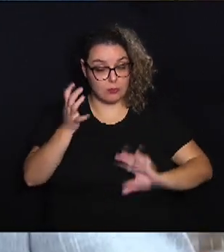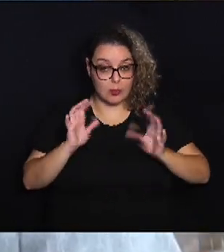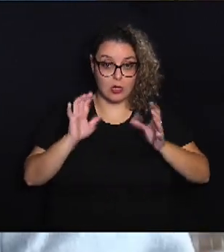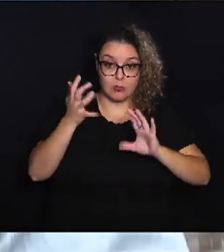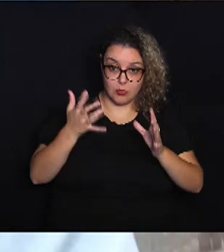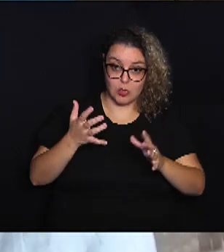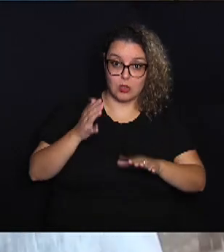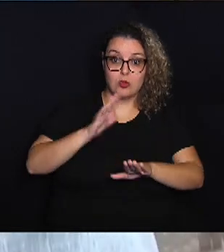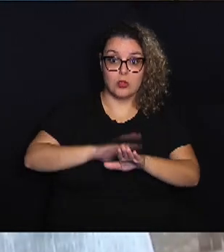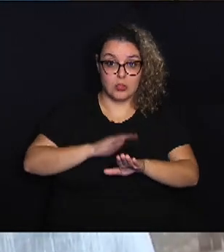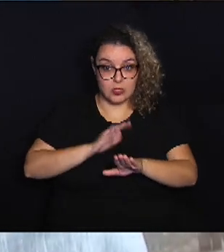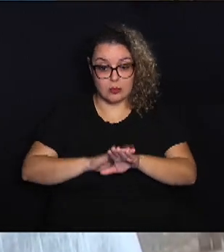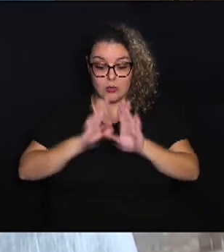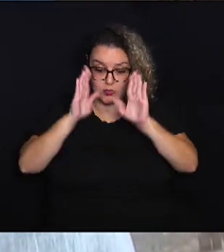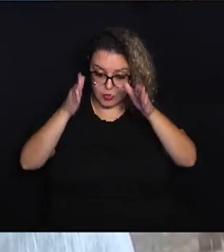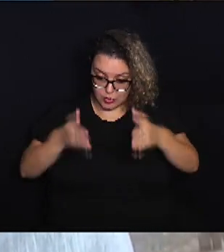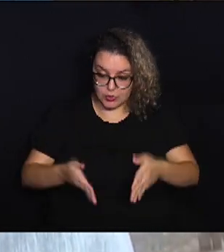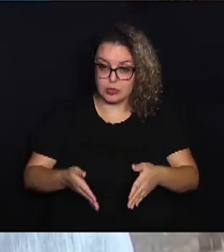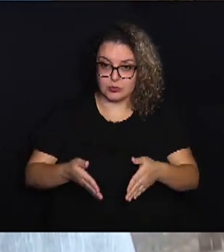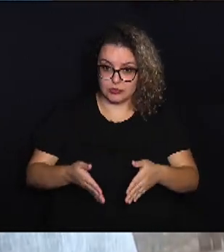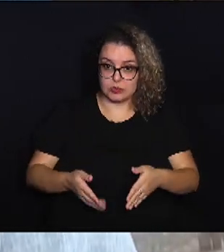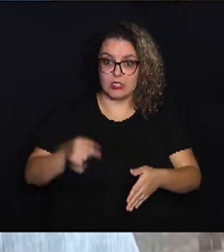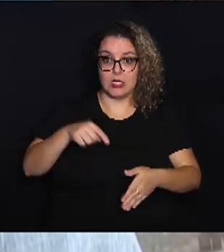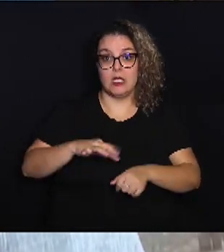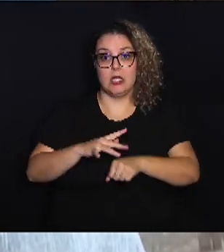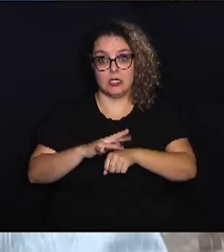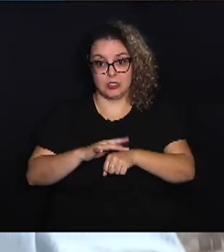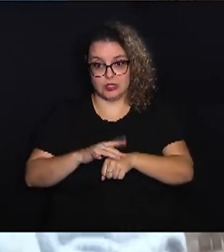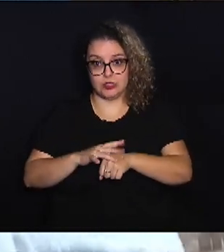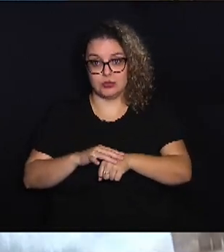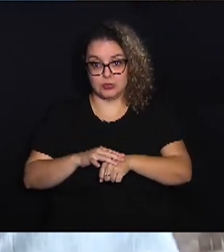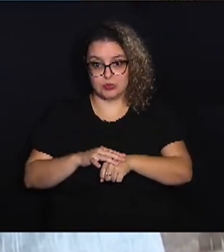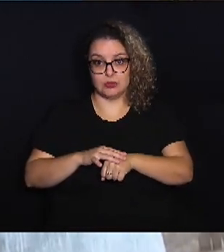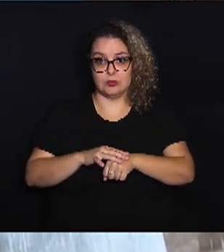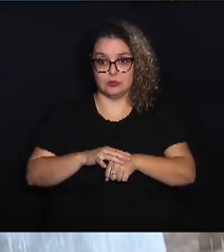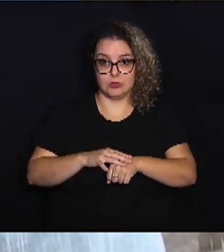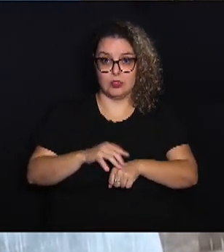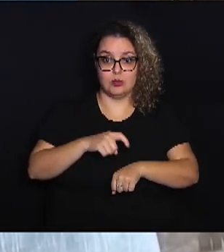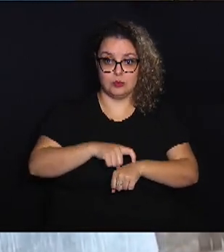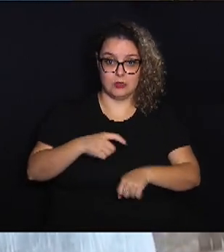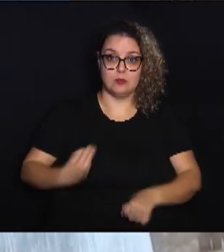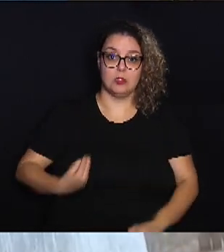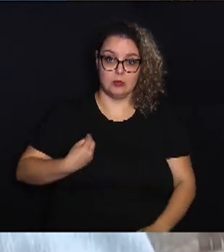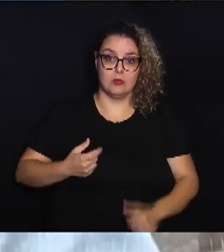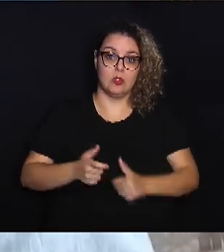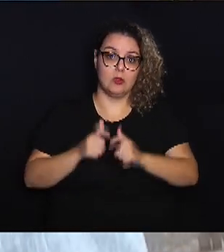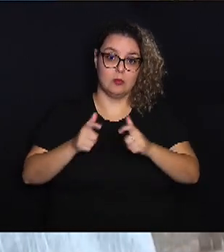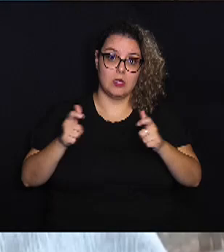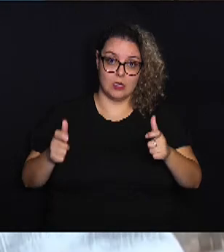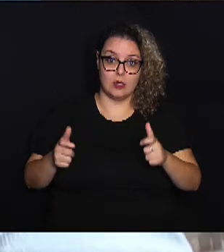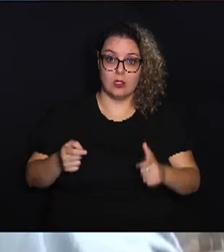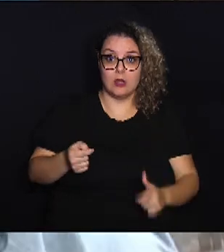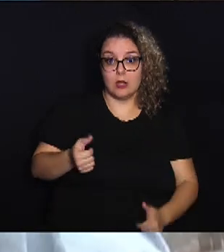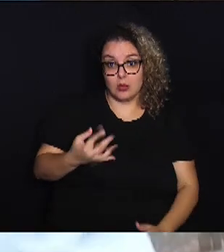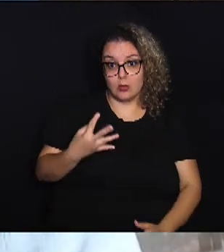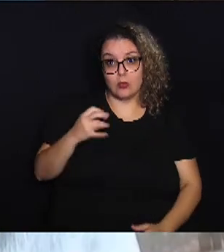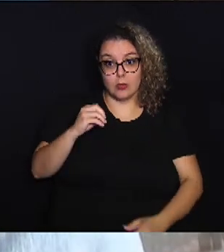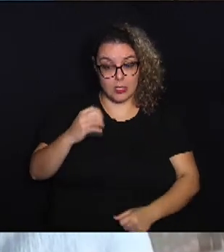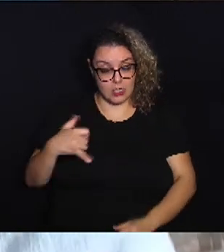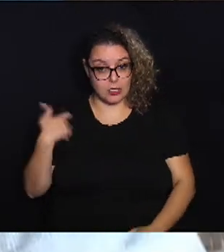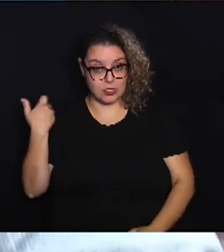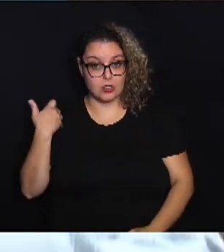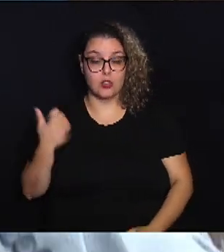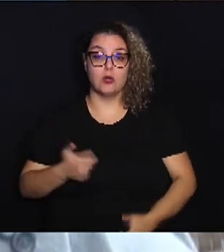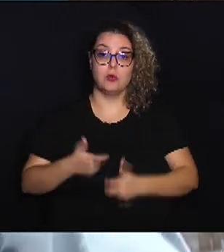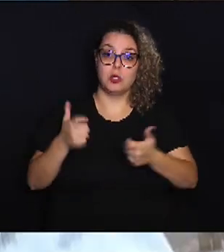com as ações voltadas a essa doença, o tempo de vida das pessoas está se aproximando a 40 anos, com maior